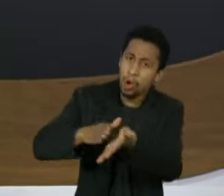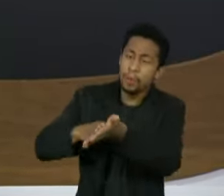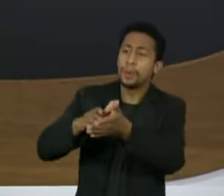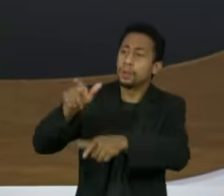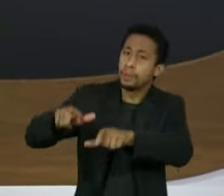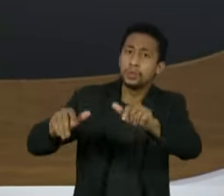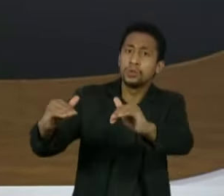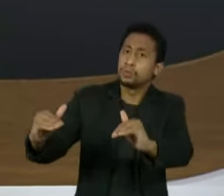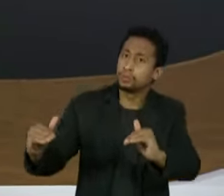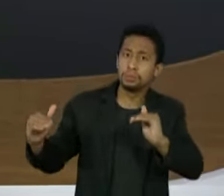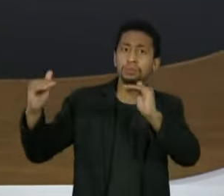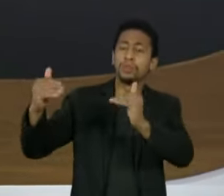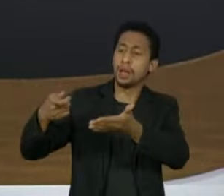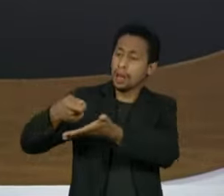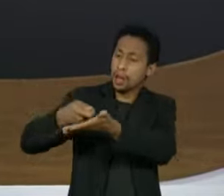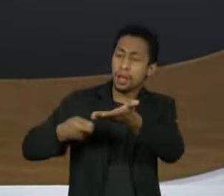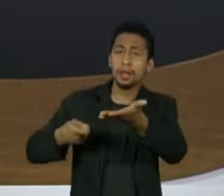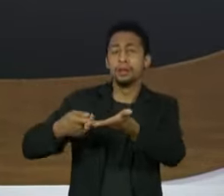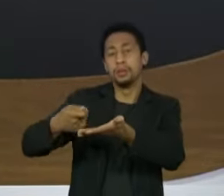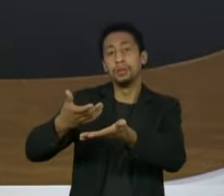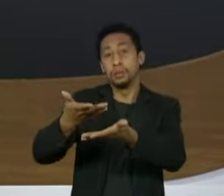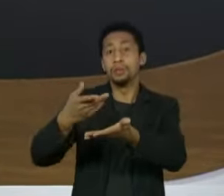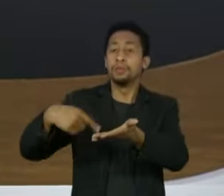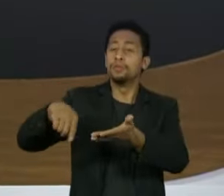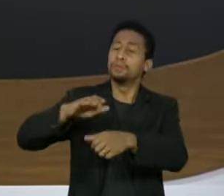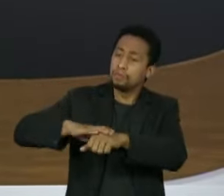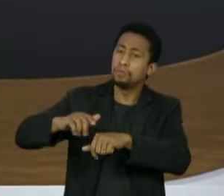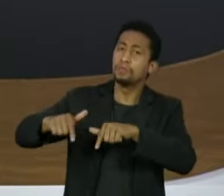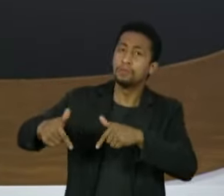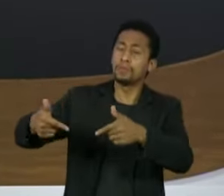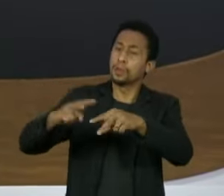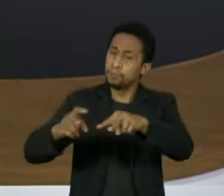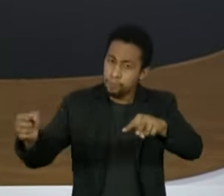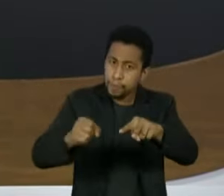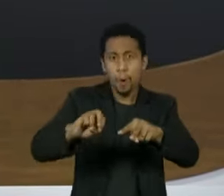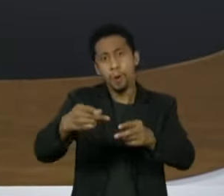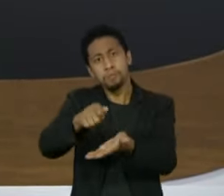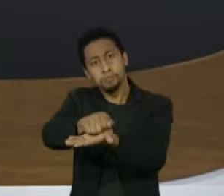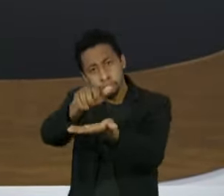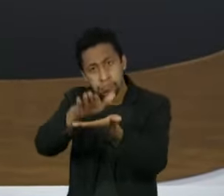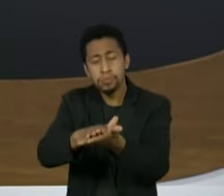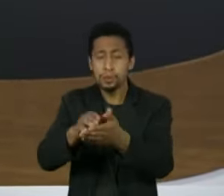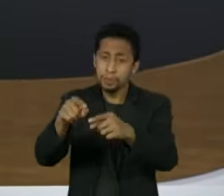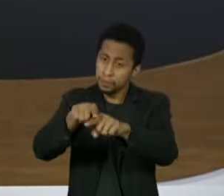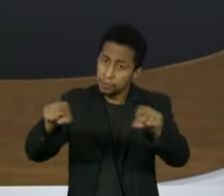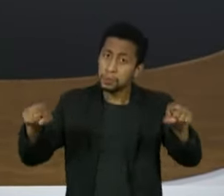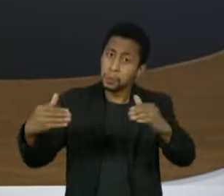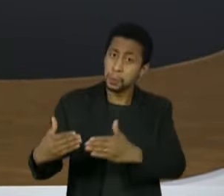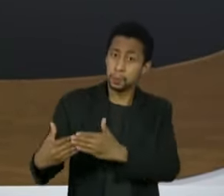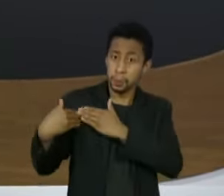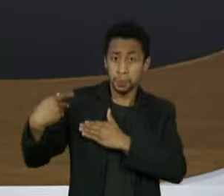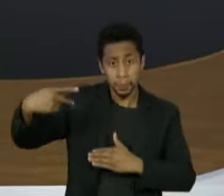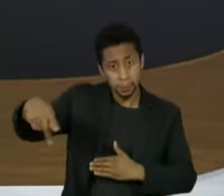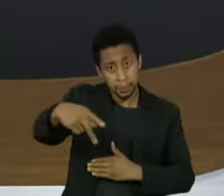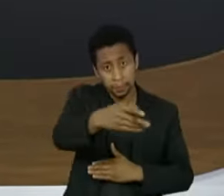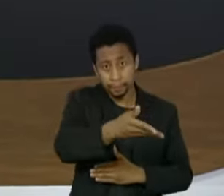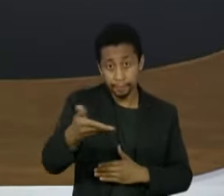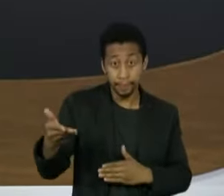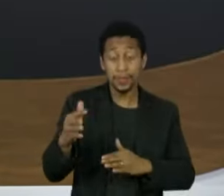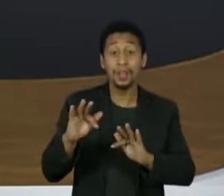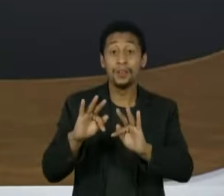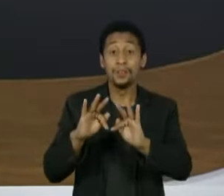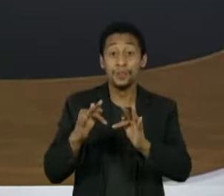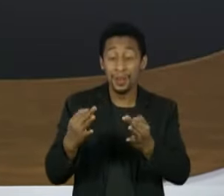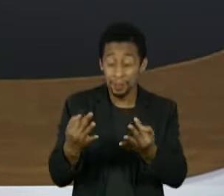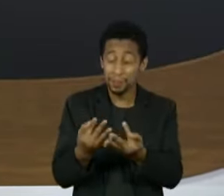que vão receber o relatório que tomem as providências exigidas pelas funções públicas que ocupam. As famílias das